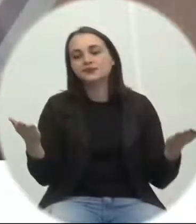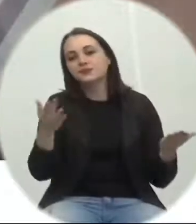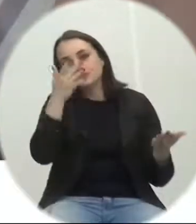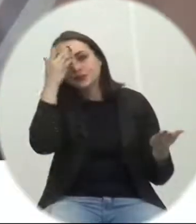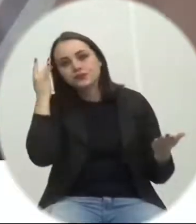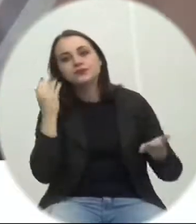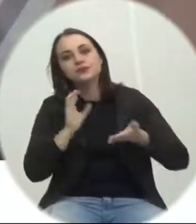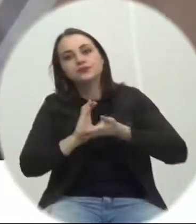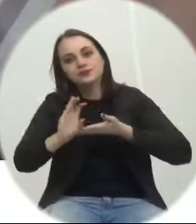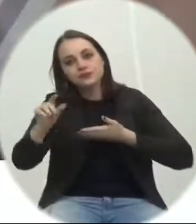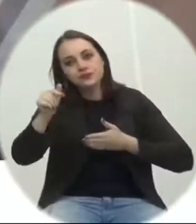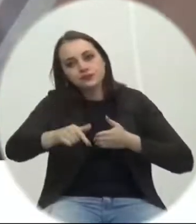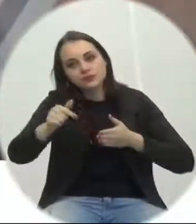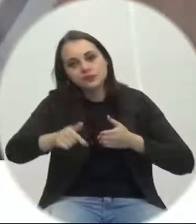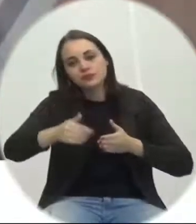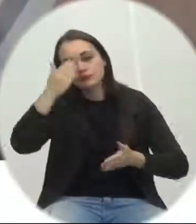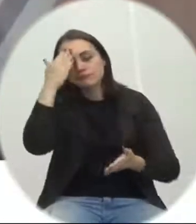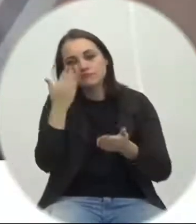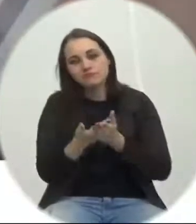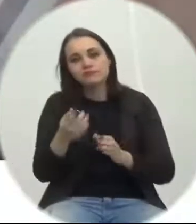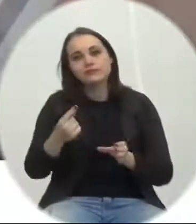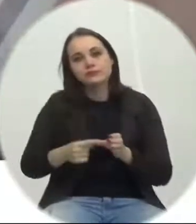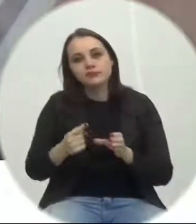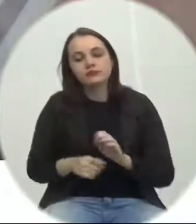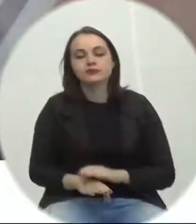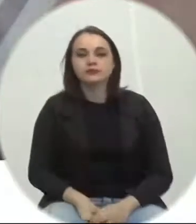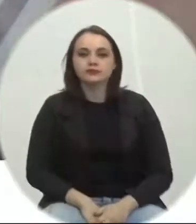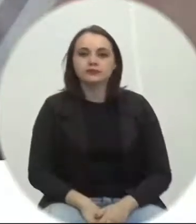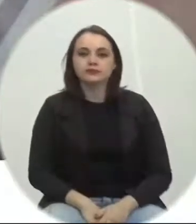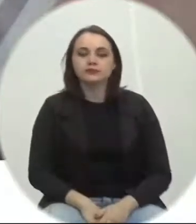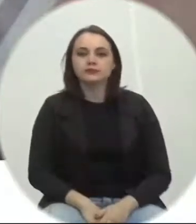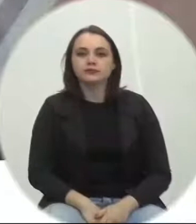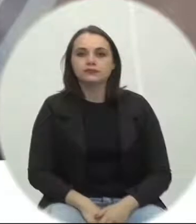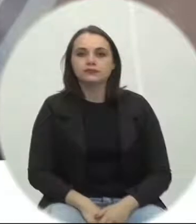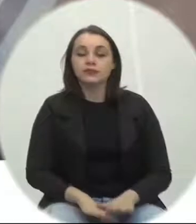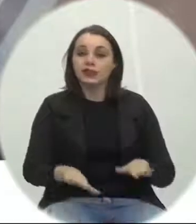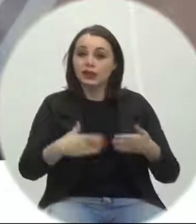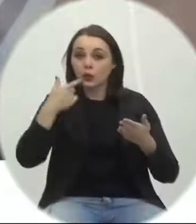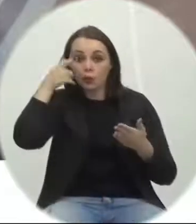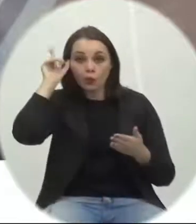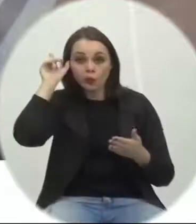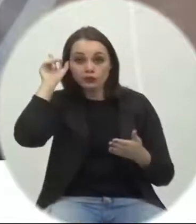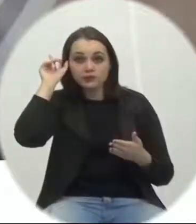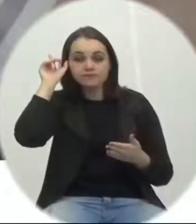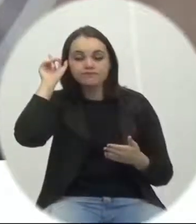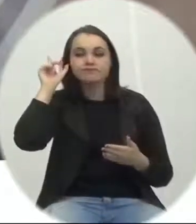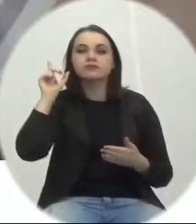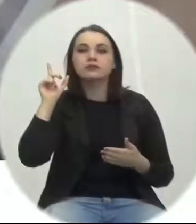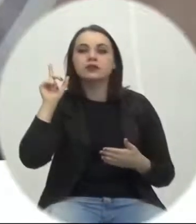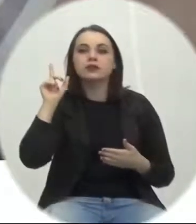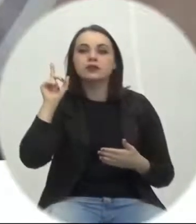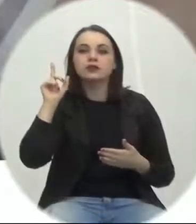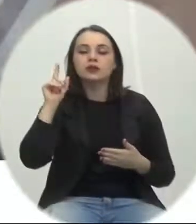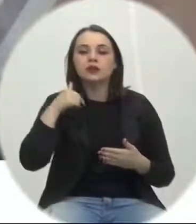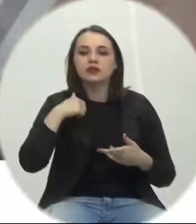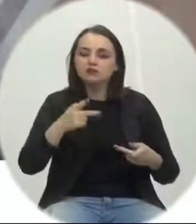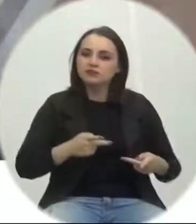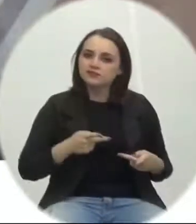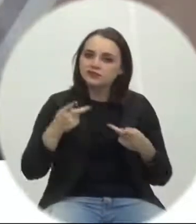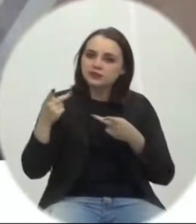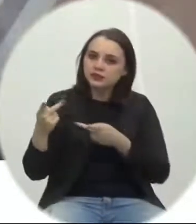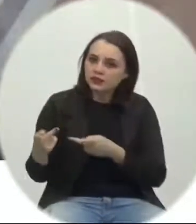que investem e acreditam na cidade. Então, ontem, fiz uma visita